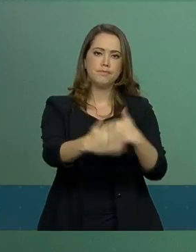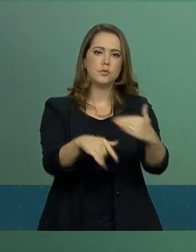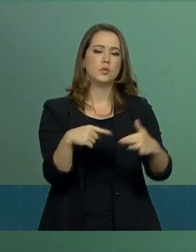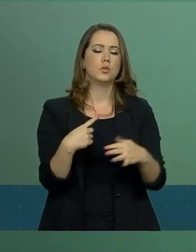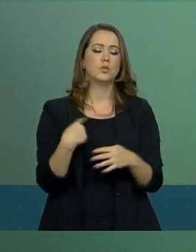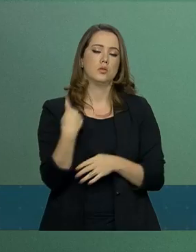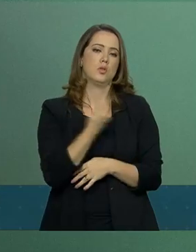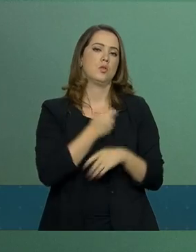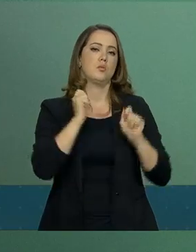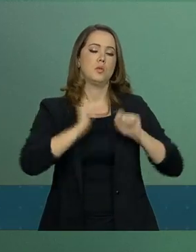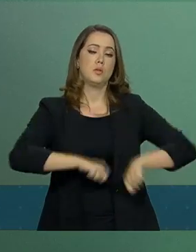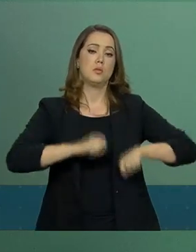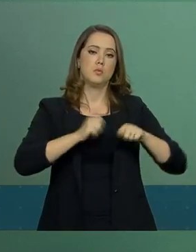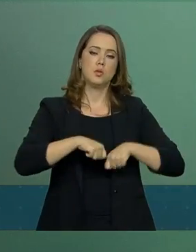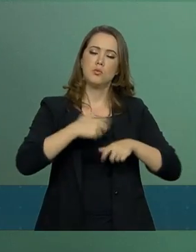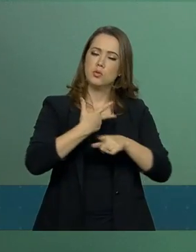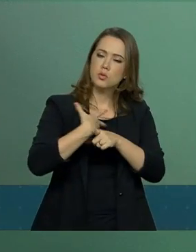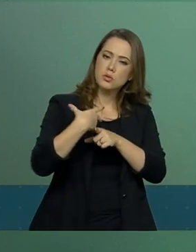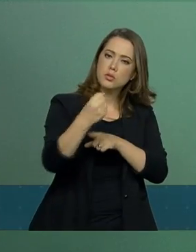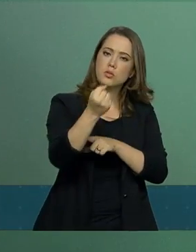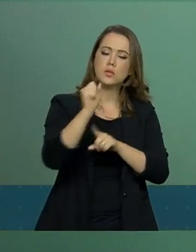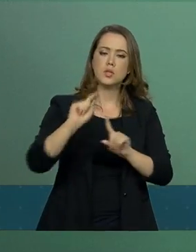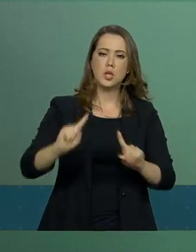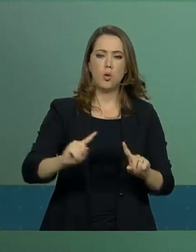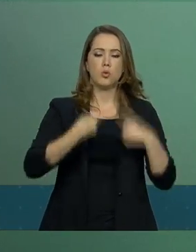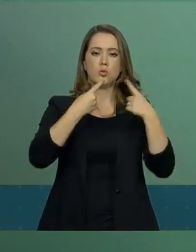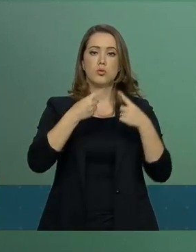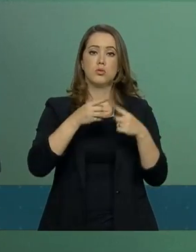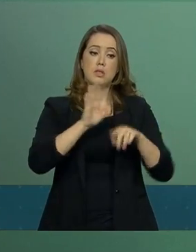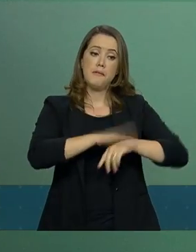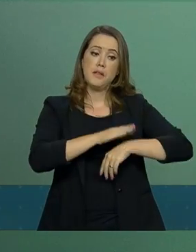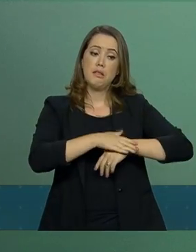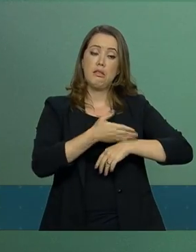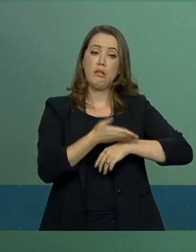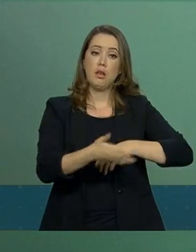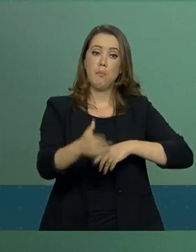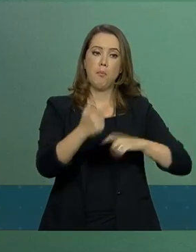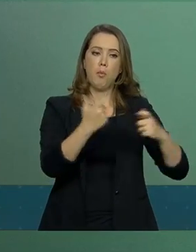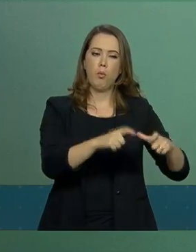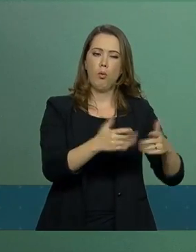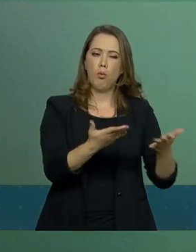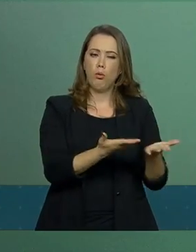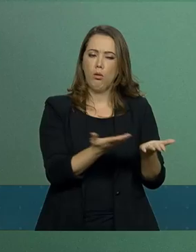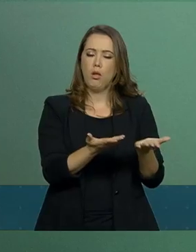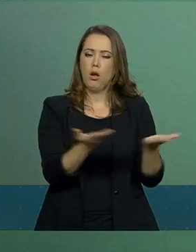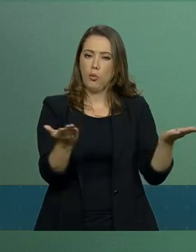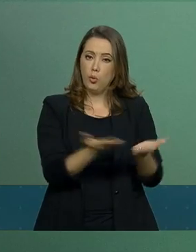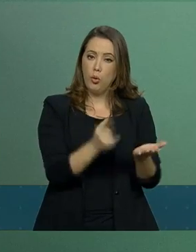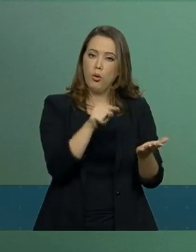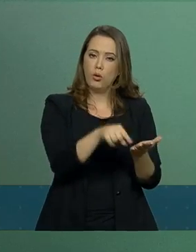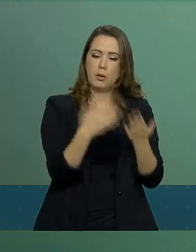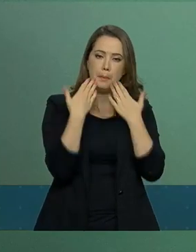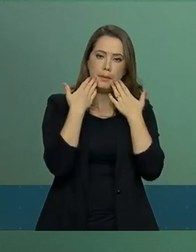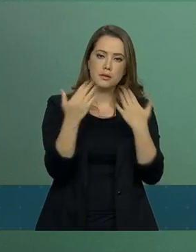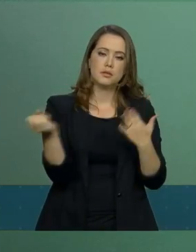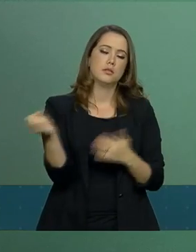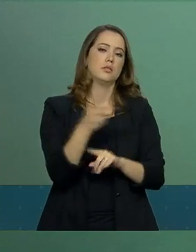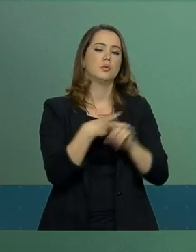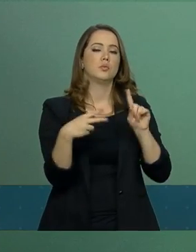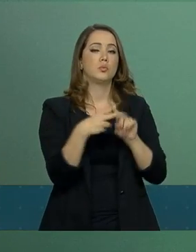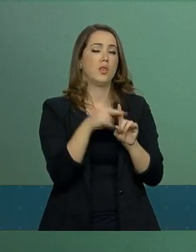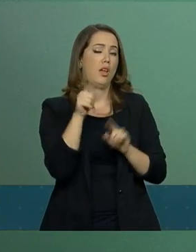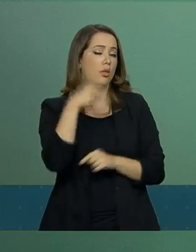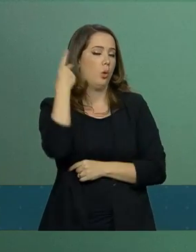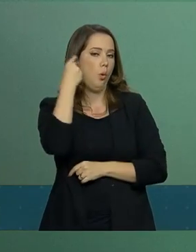a possibilidade de vencer os desafios que são temporalmente e localmente apresentados a essa nova Previdência.